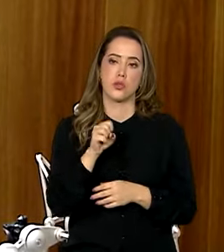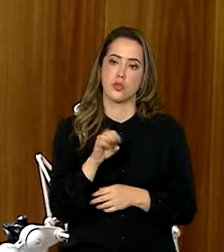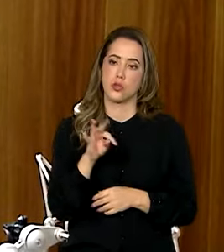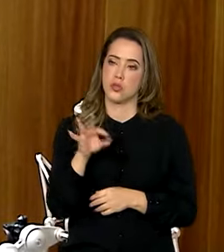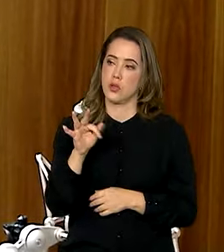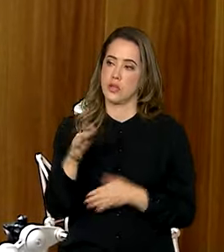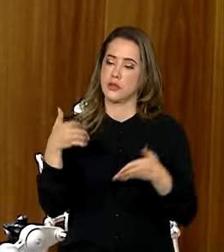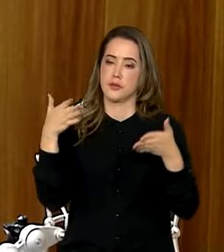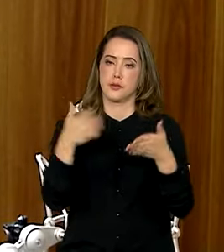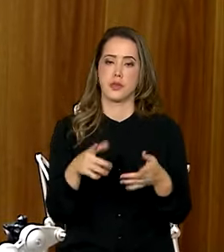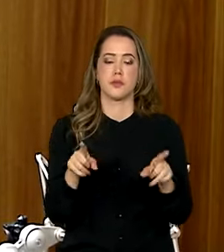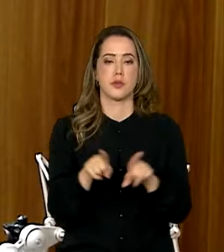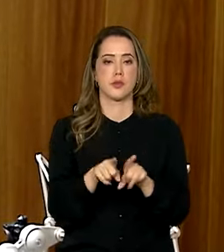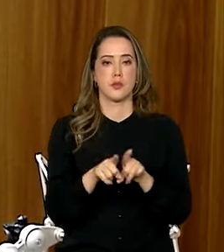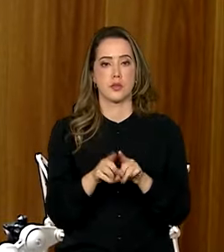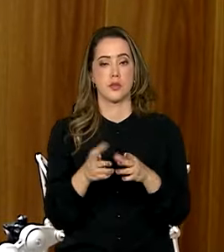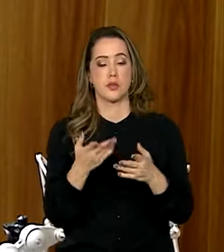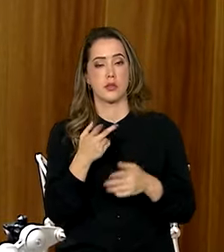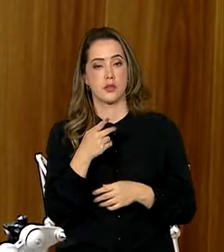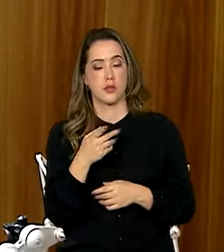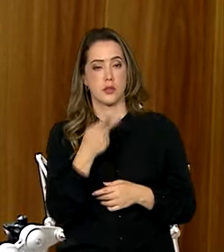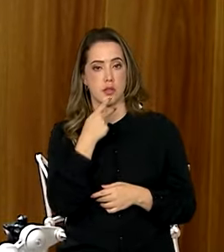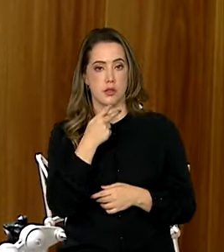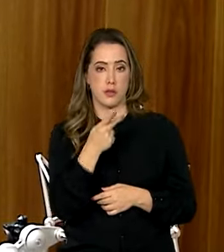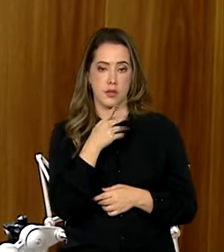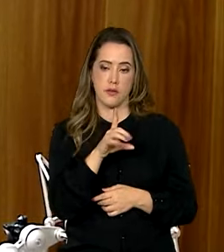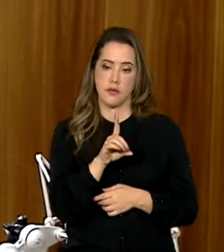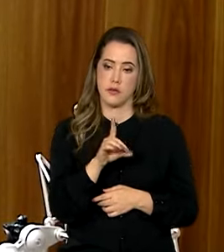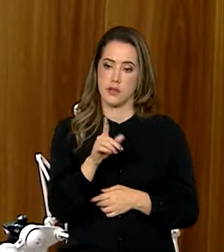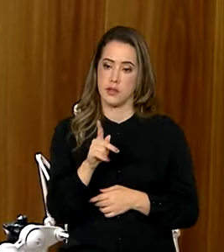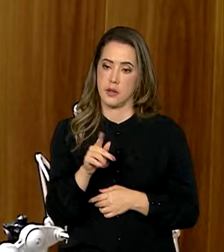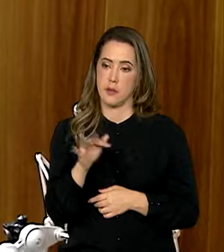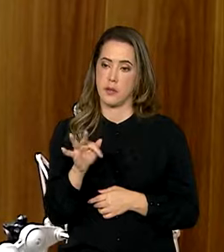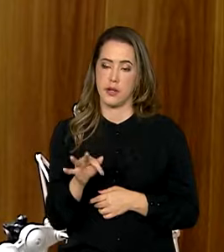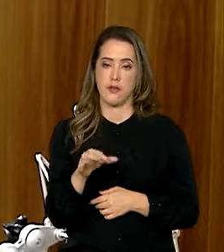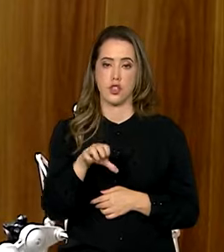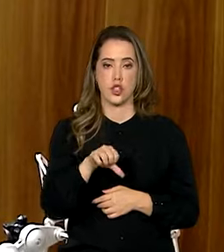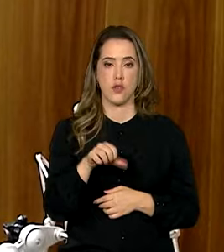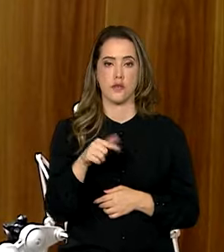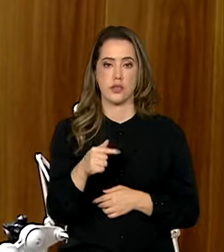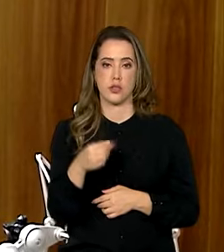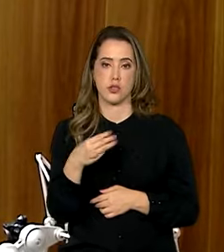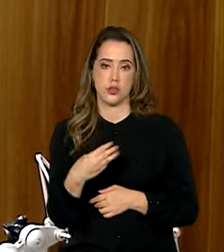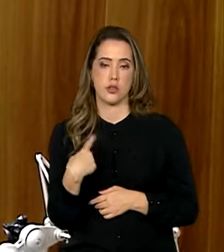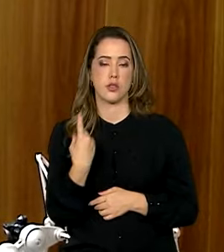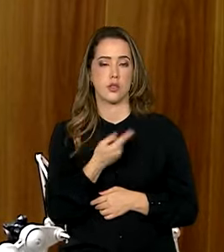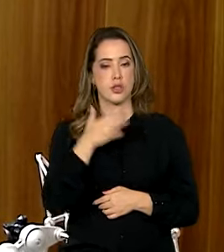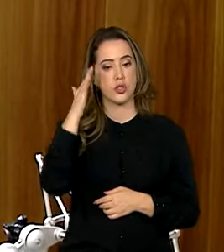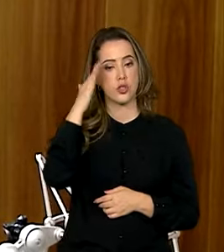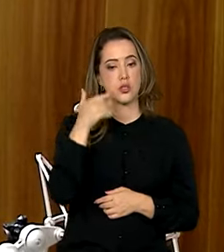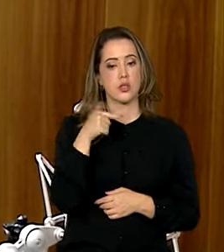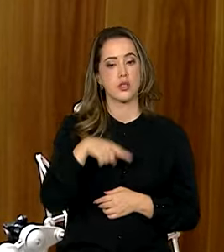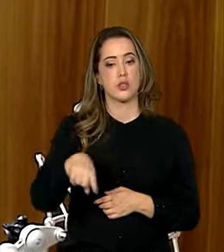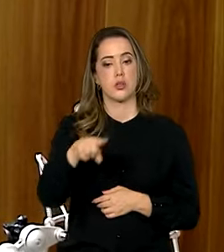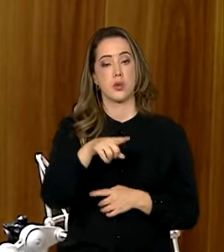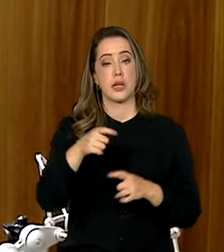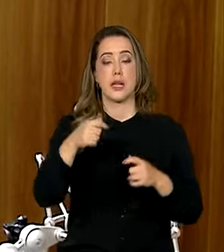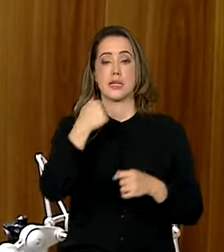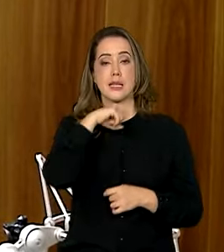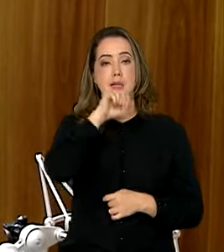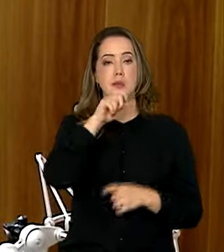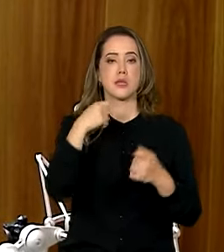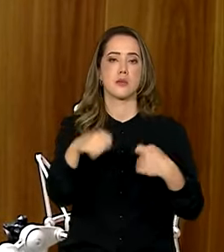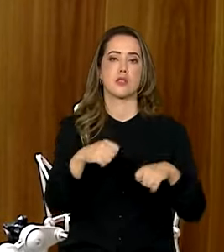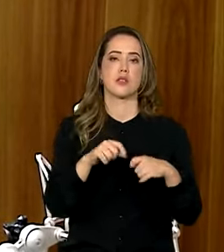também participando das arguições da DPF 973 também, entendendo as demandas dessas mães. Então, esse